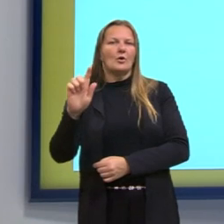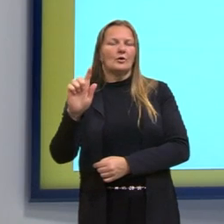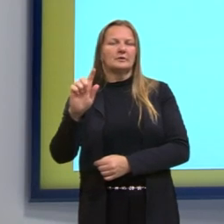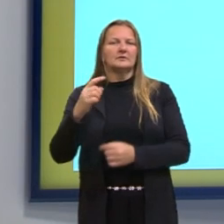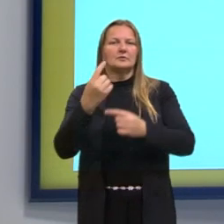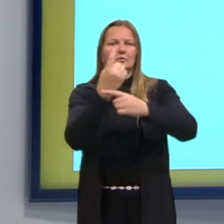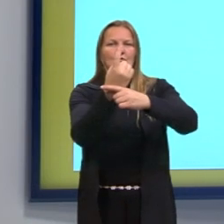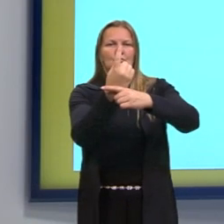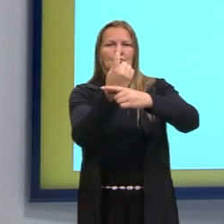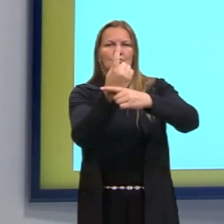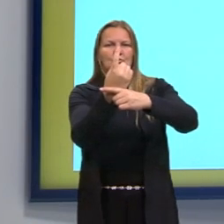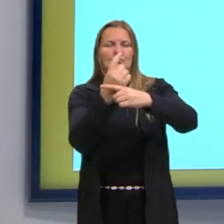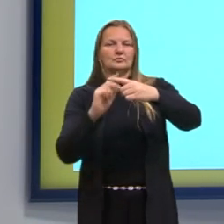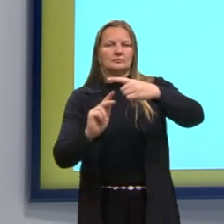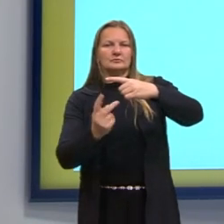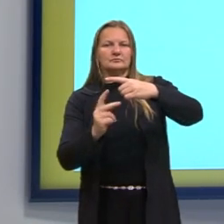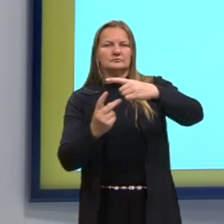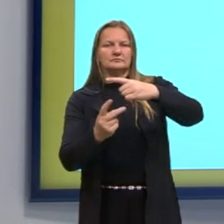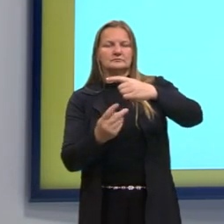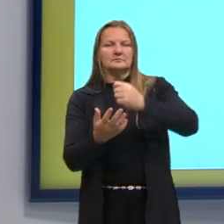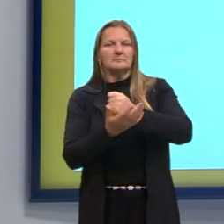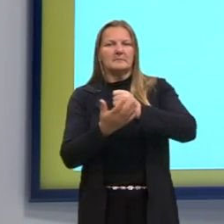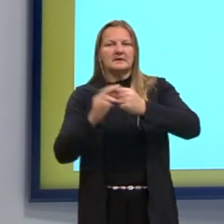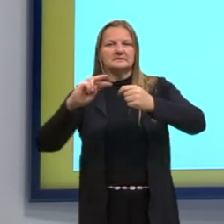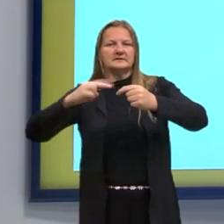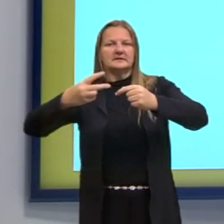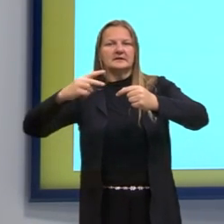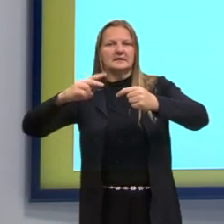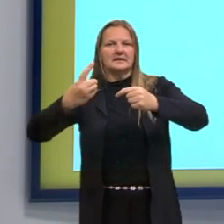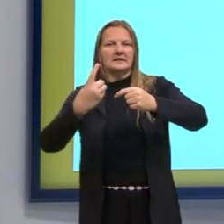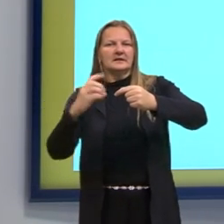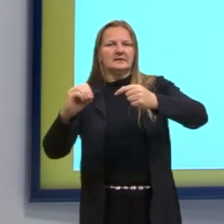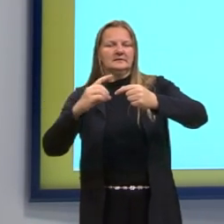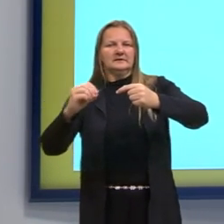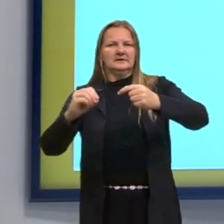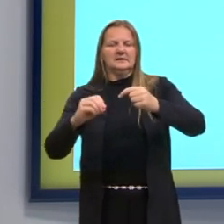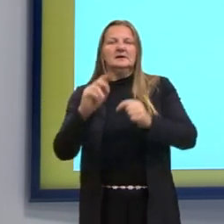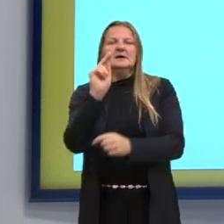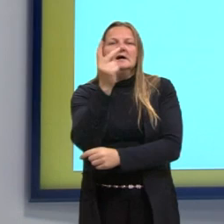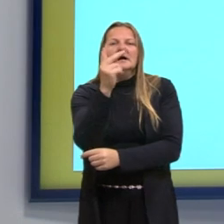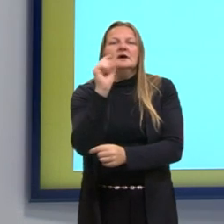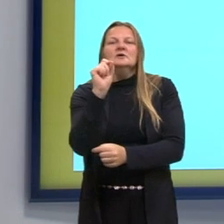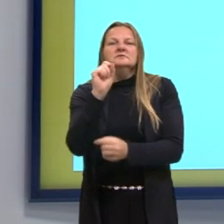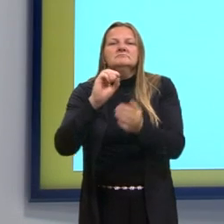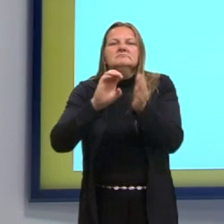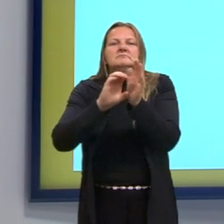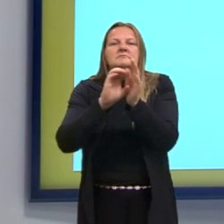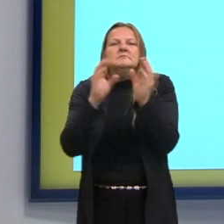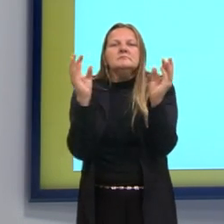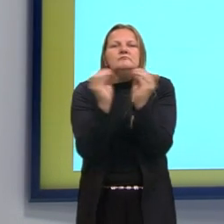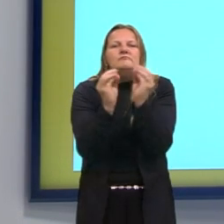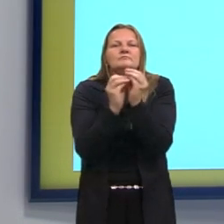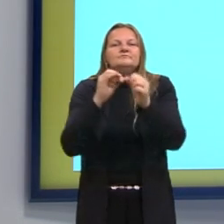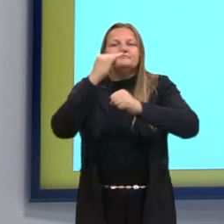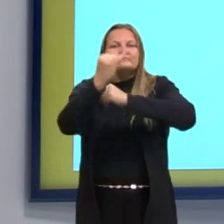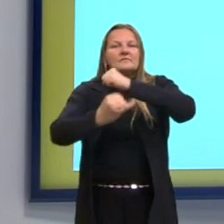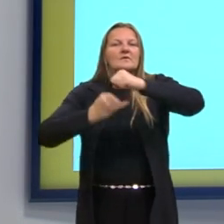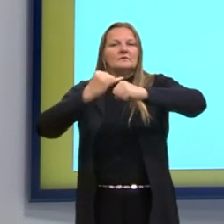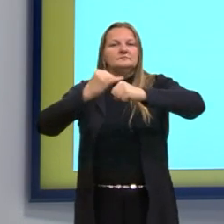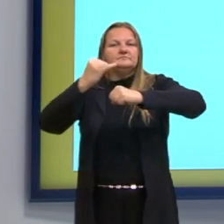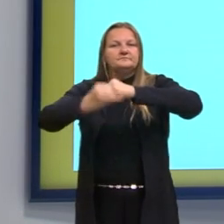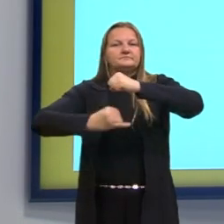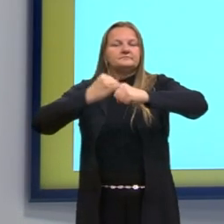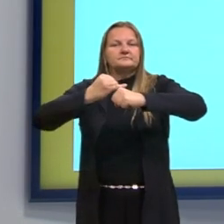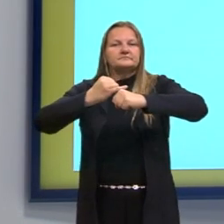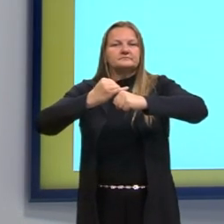1 sobre H na base 10. E o H é a concentração de íons de hidrogênio em